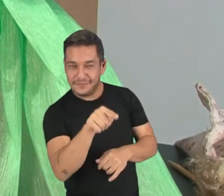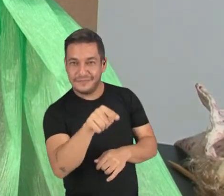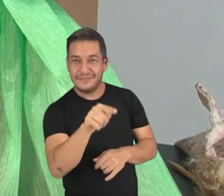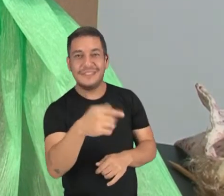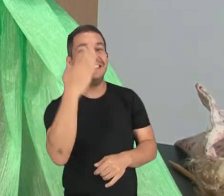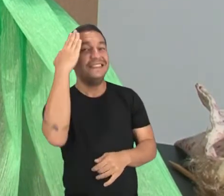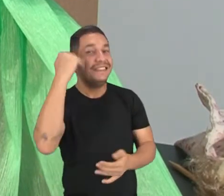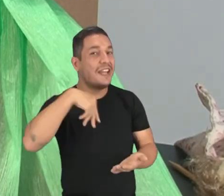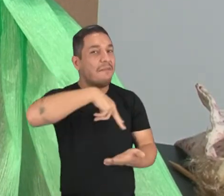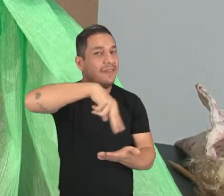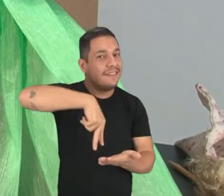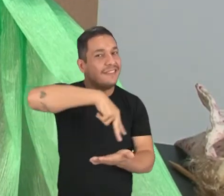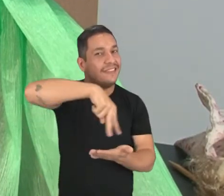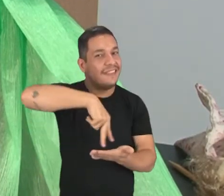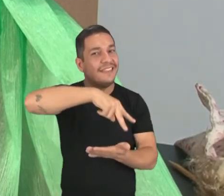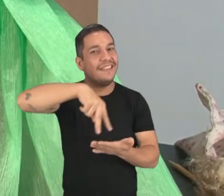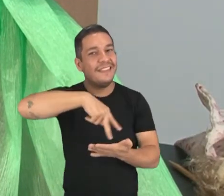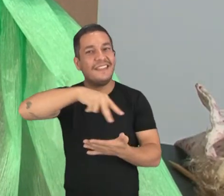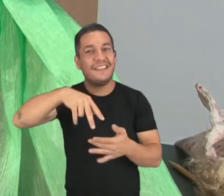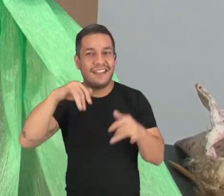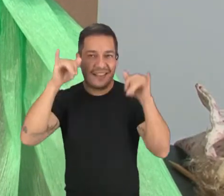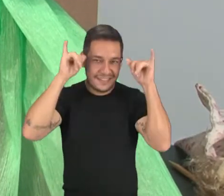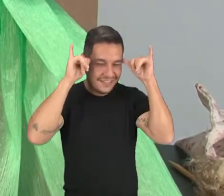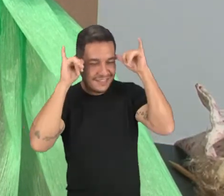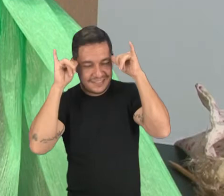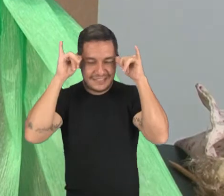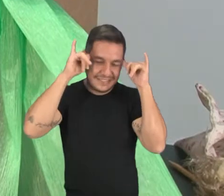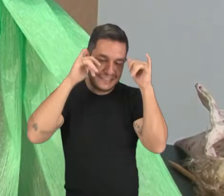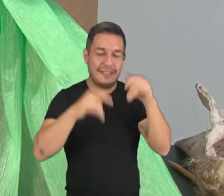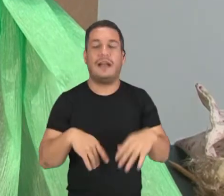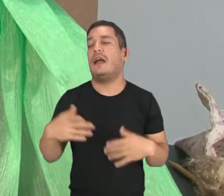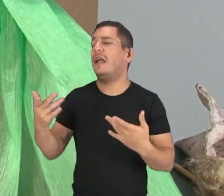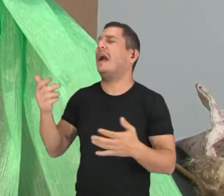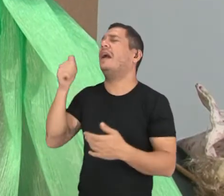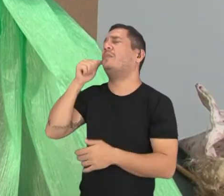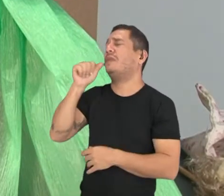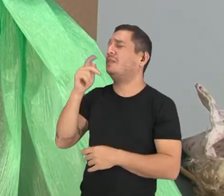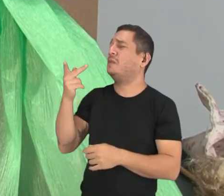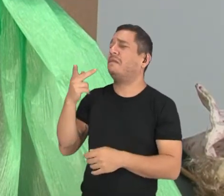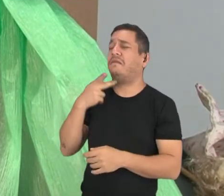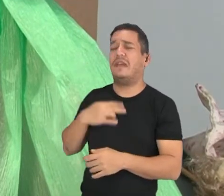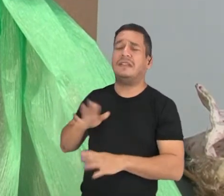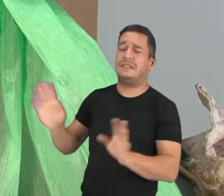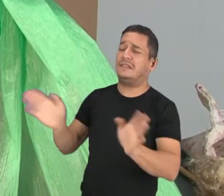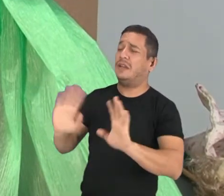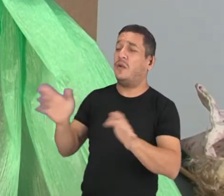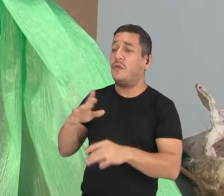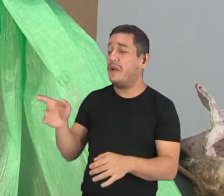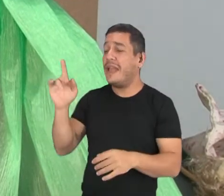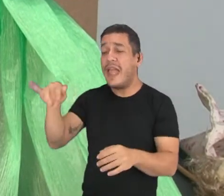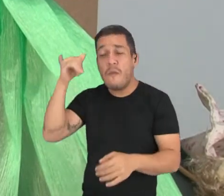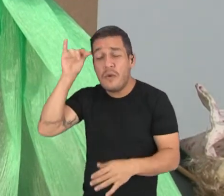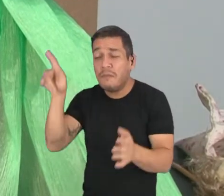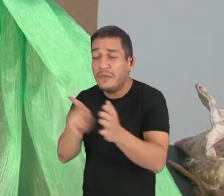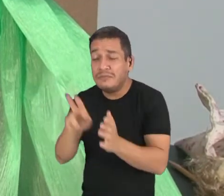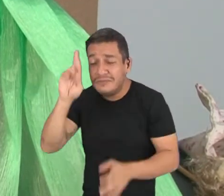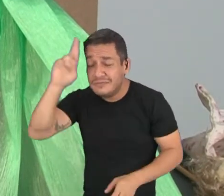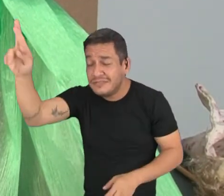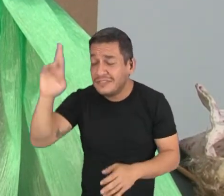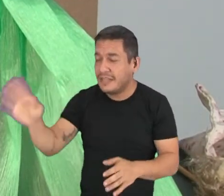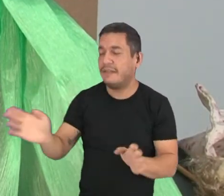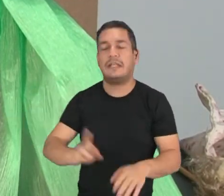sabe dançar. Pai Francisco. Ai, mulher, não fala um negócio desse, é o boi do patrão. Não,